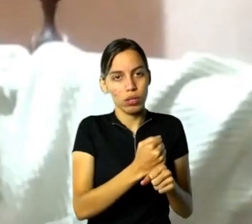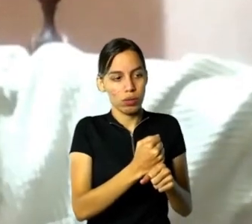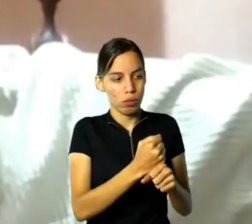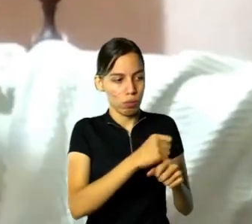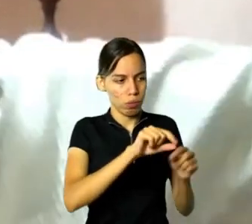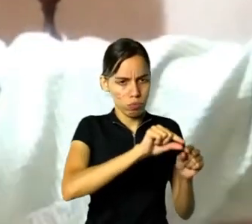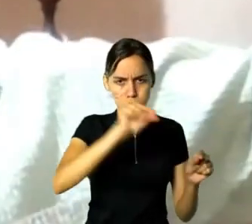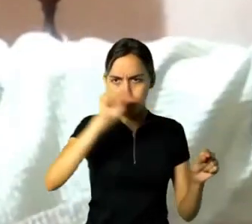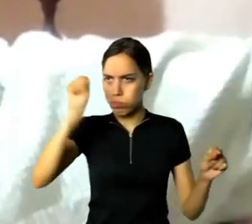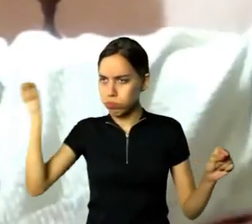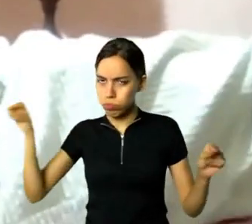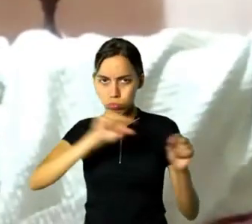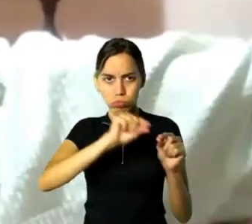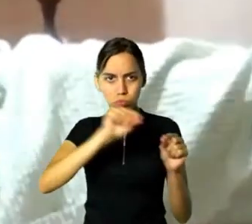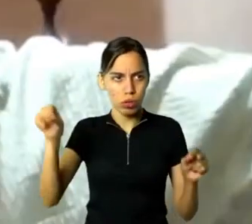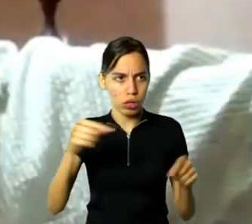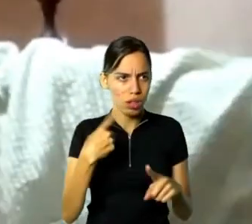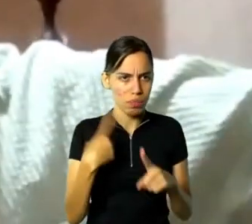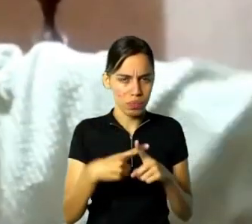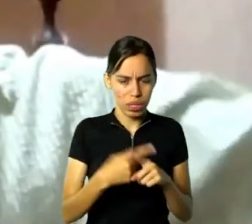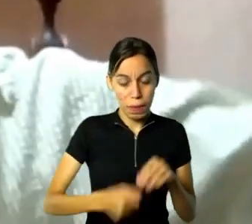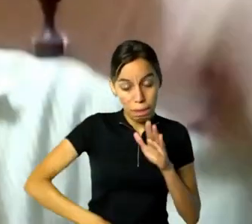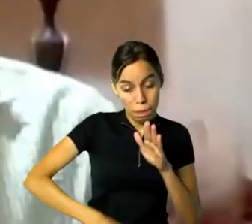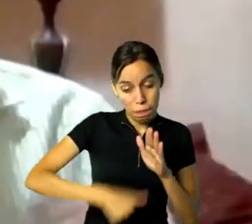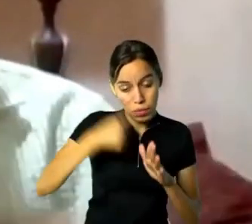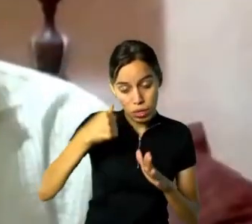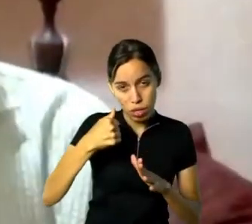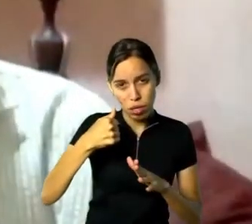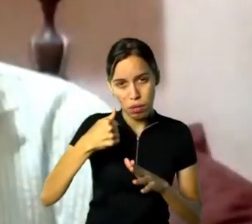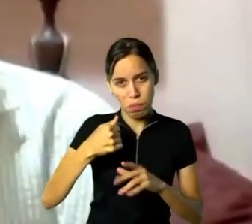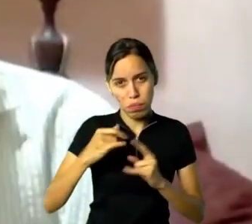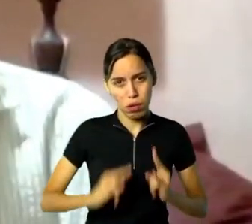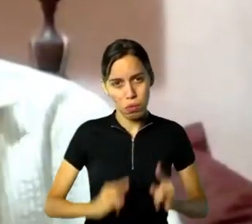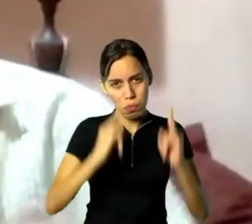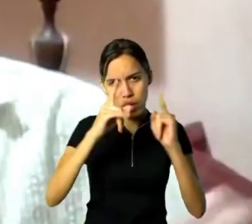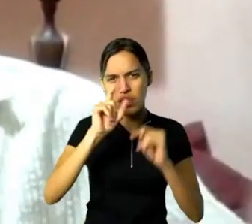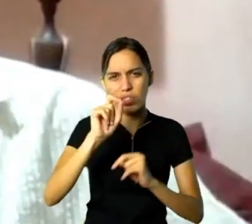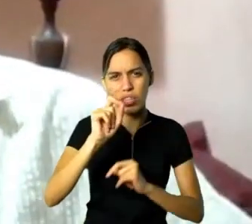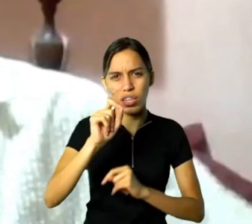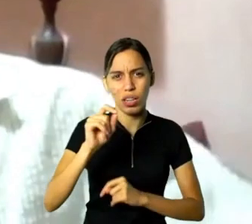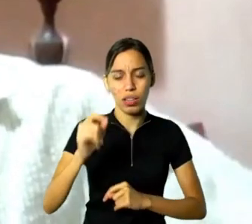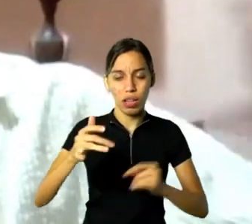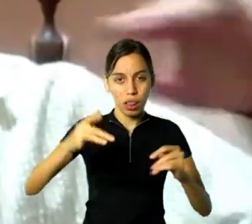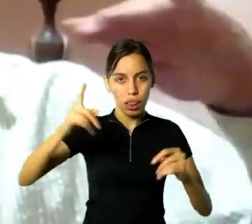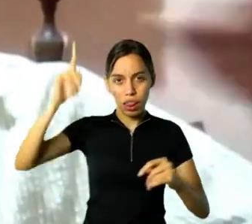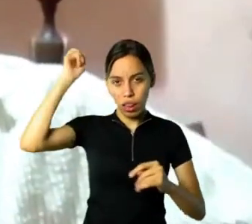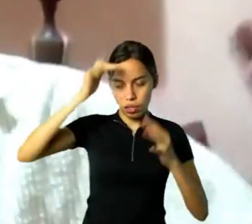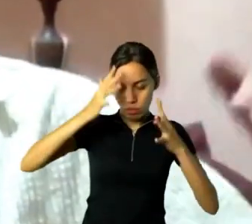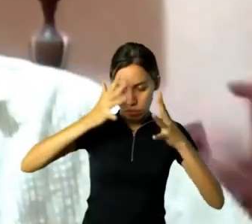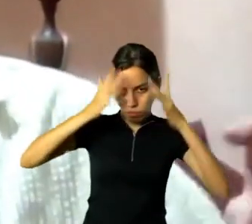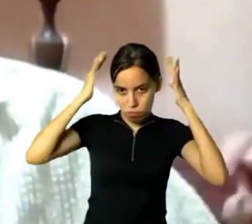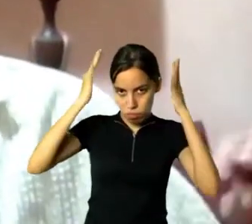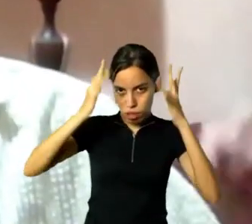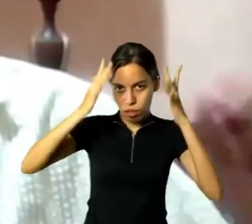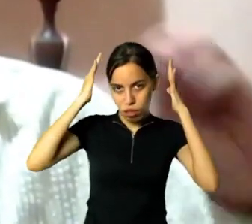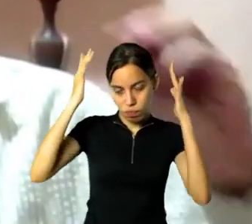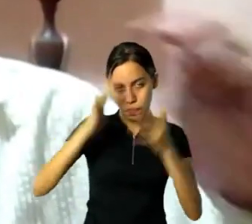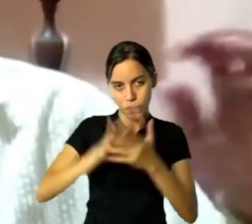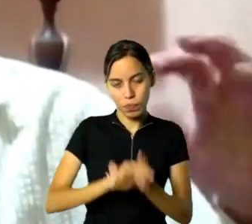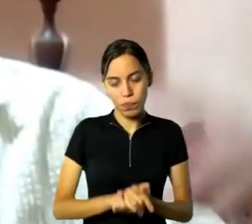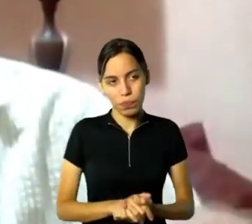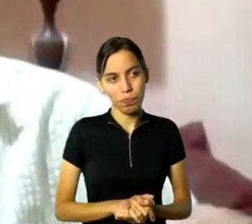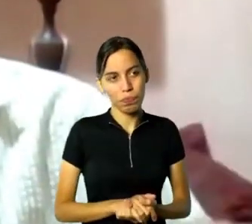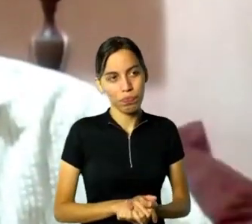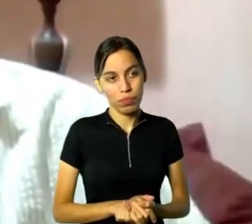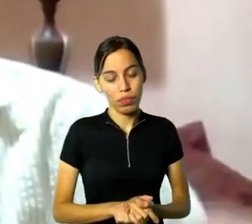aqueles da Praça da Liberdade, que são aqueles prédinhos de estuque ali, e a partir do viaduto construído em concreto armado que a